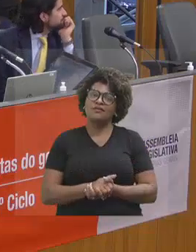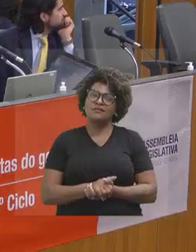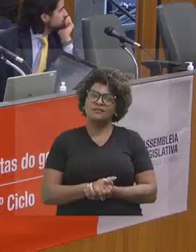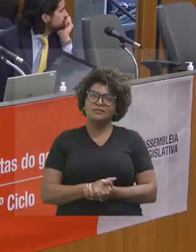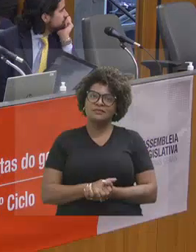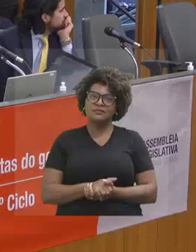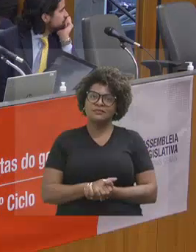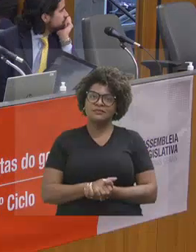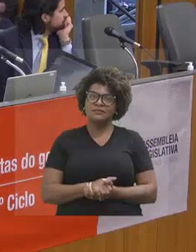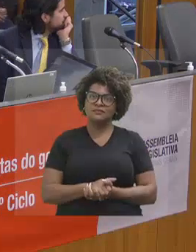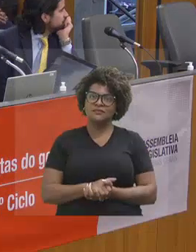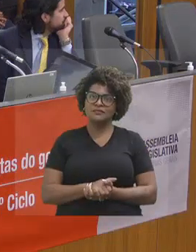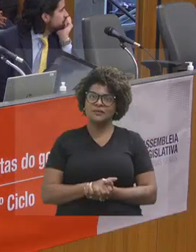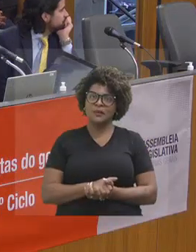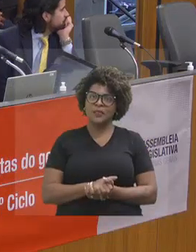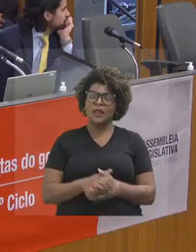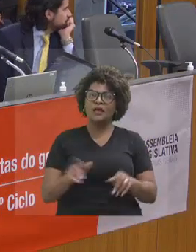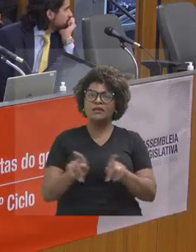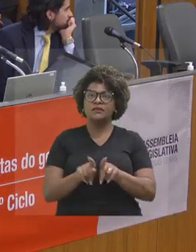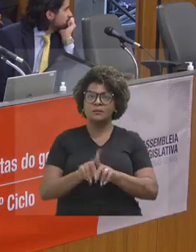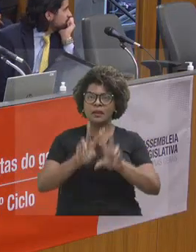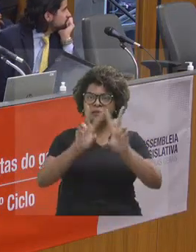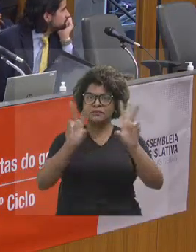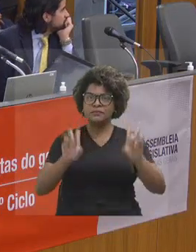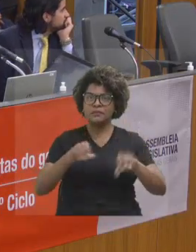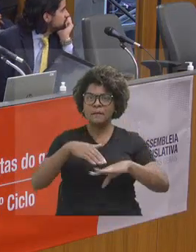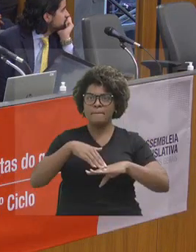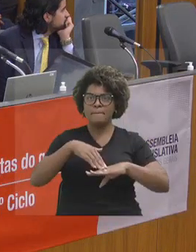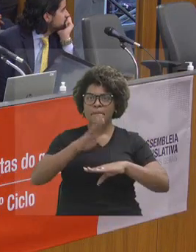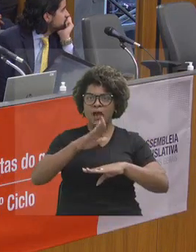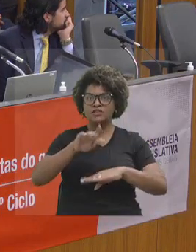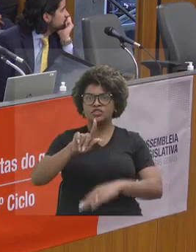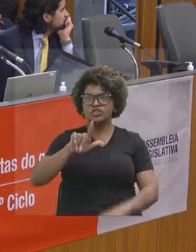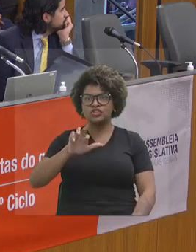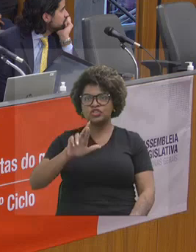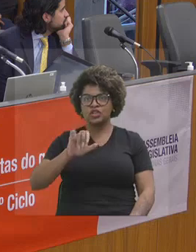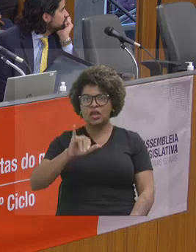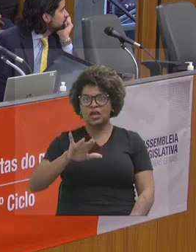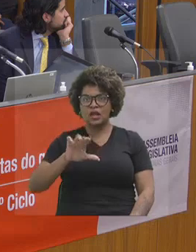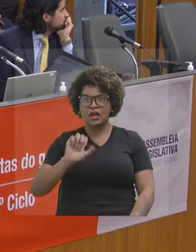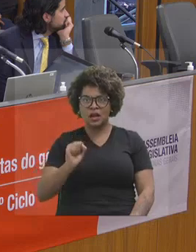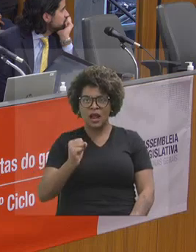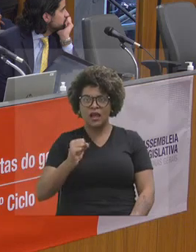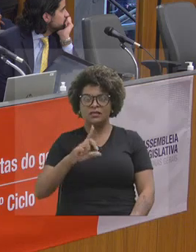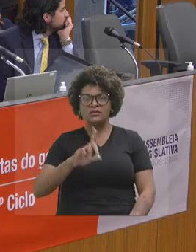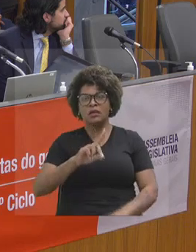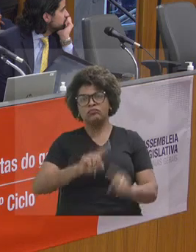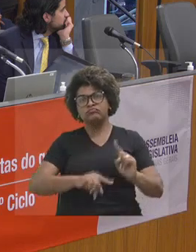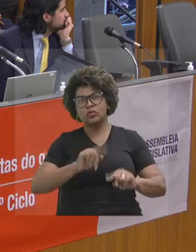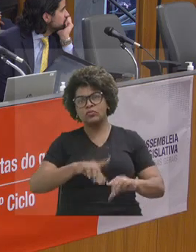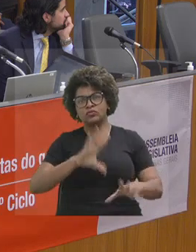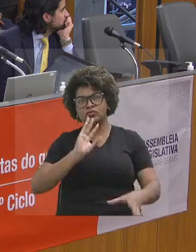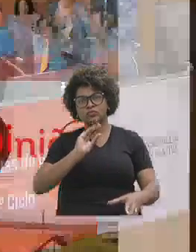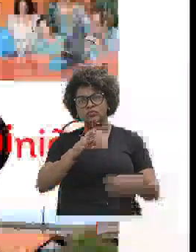O Mais Gerais é um produto que tem tudo a ver com a interiorização. A gente estreou nesse